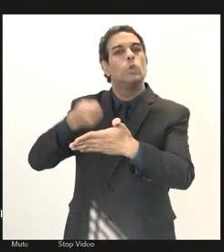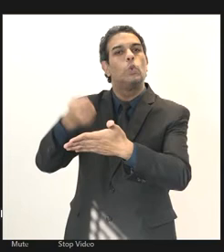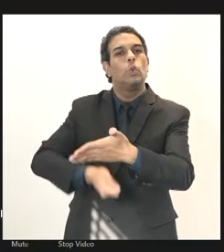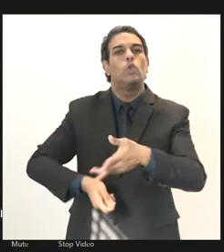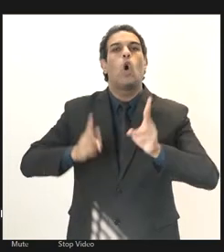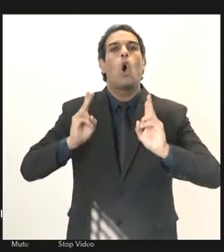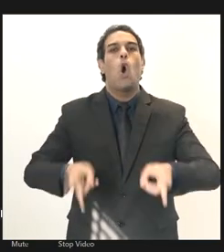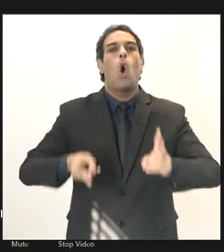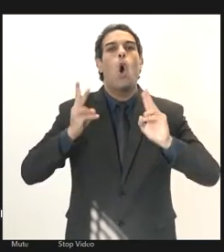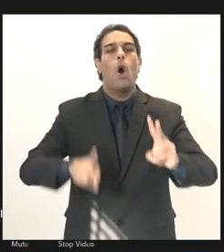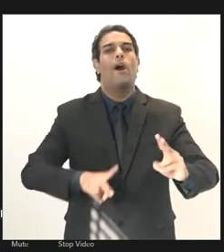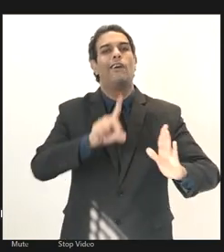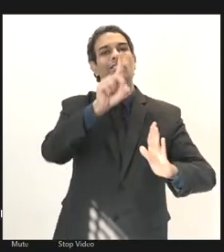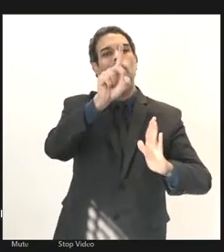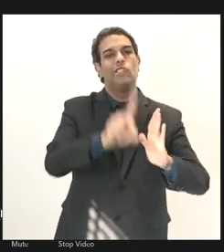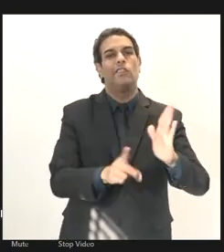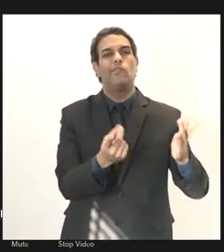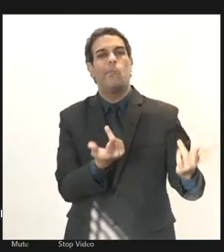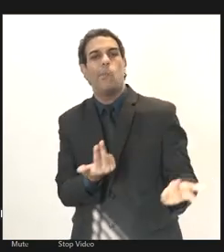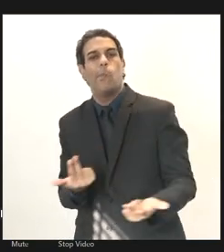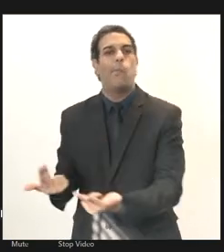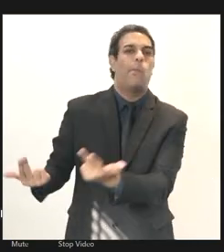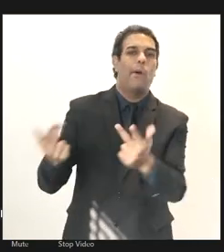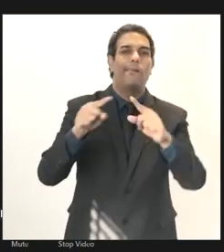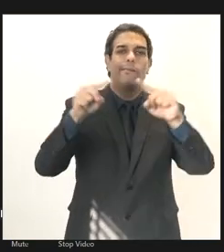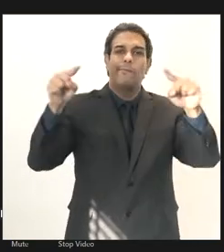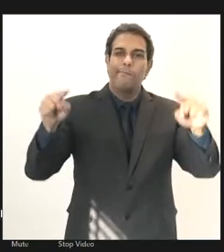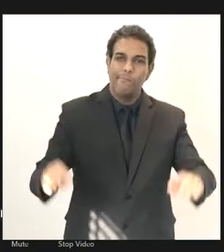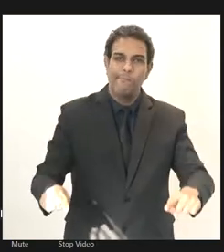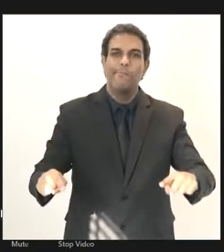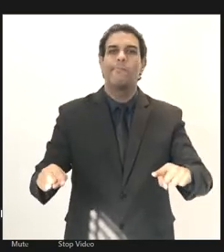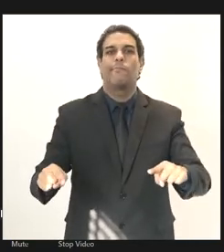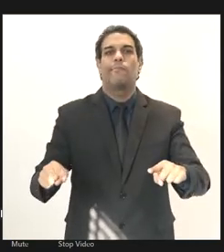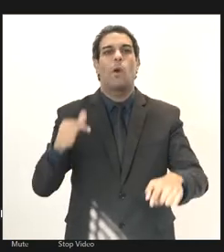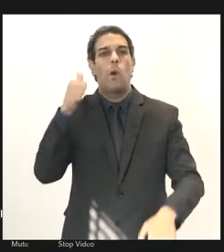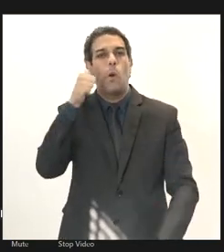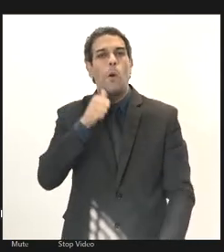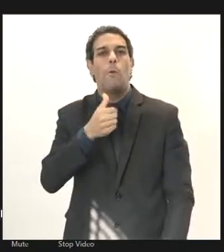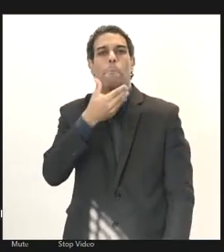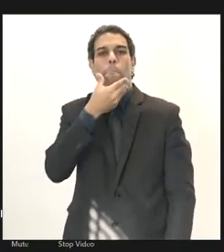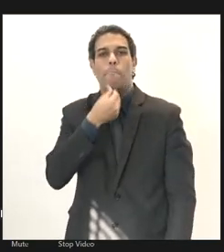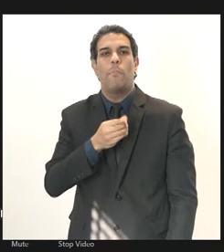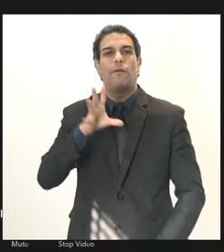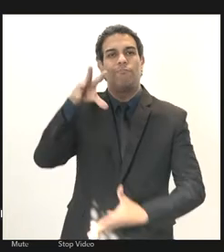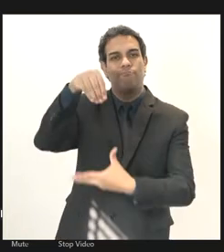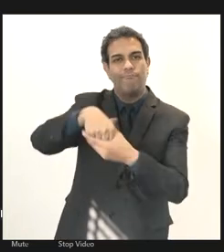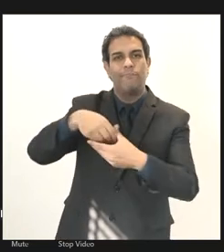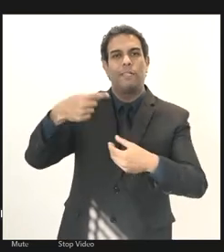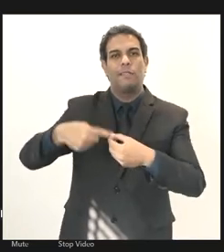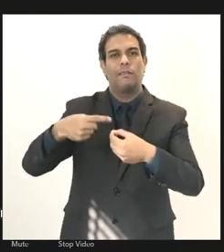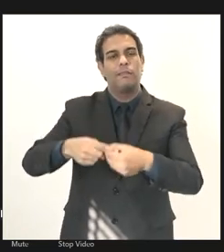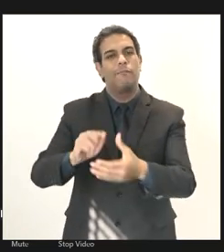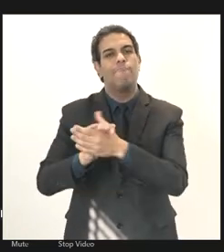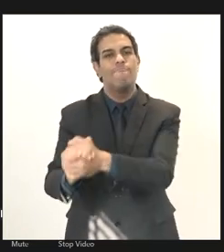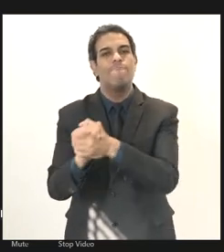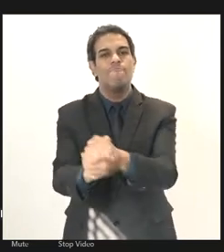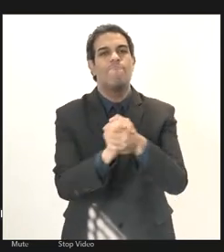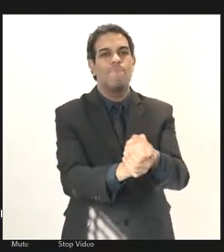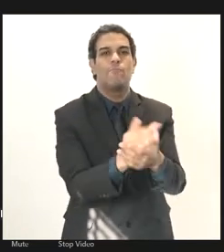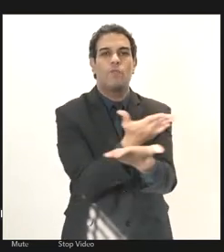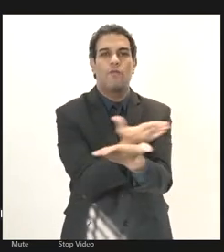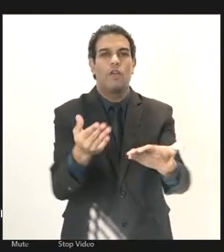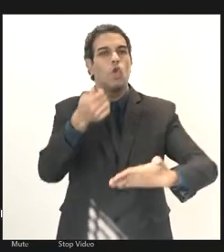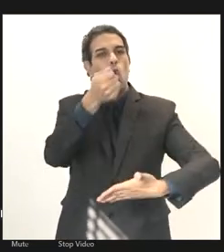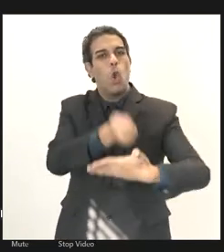todos os direitos para toda a nossa classe de trabalhadores e trabalhadoras parabéns a todos os companheiros que estão na